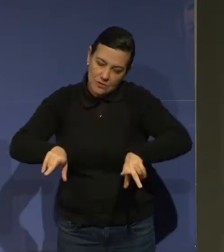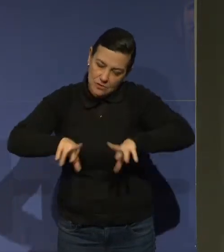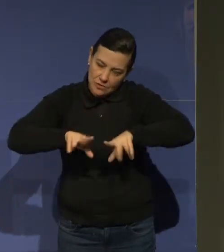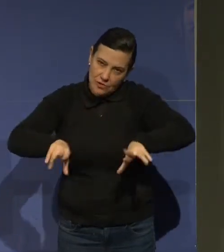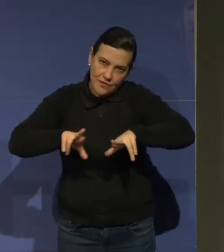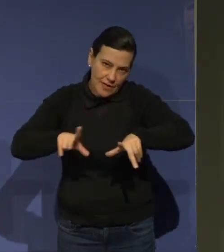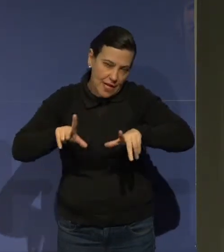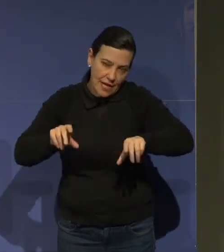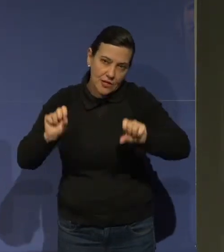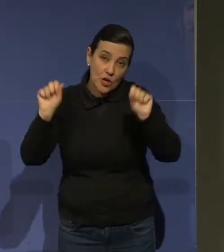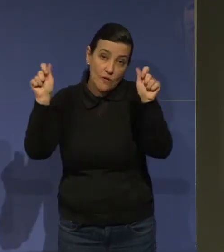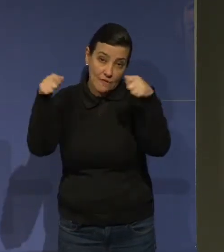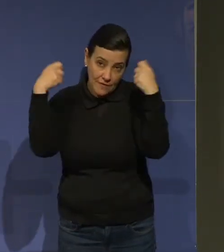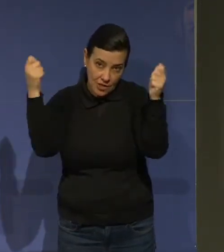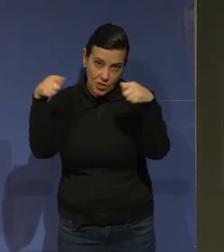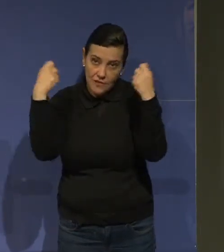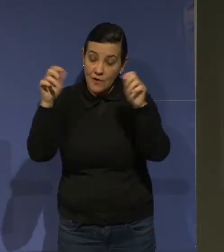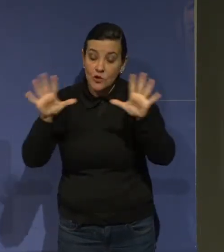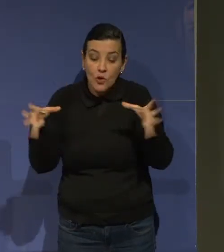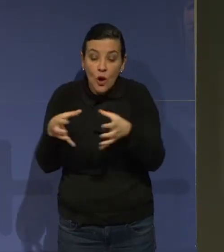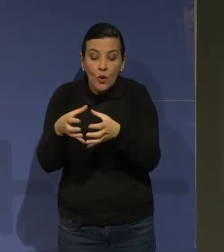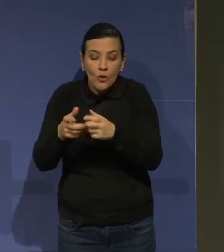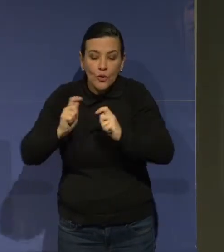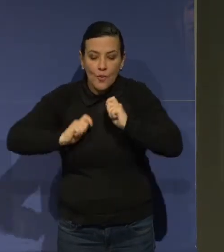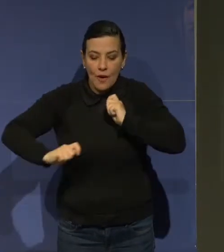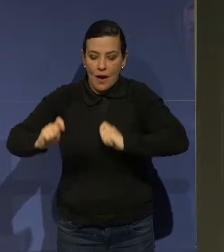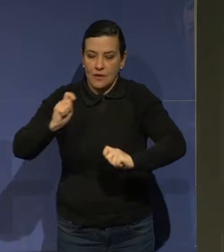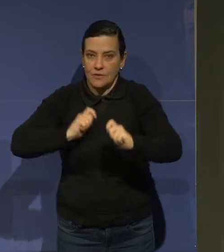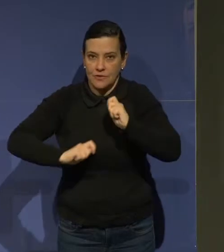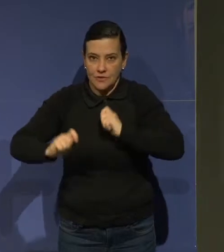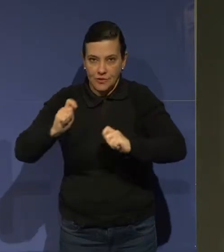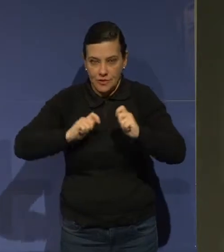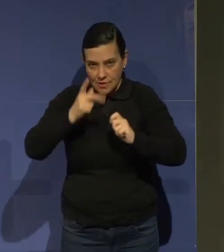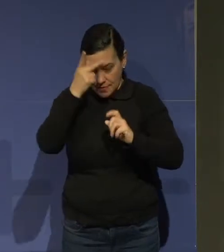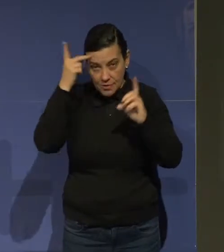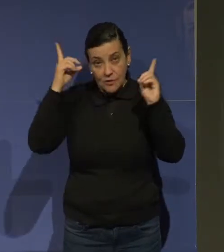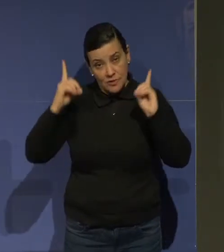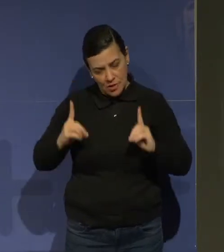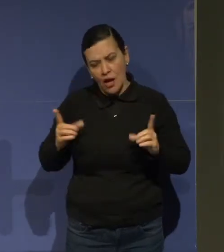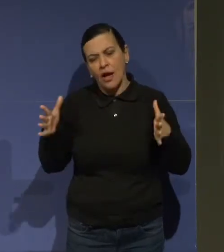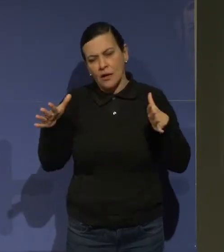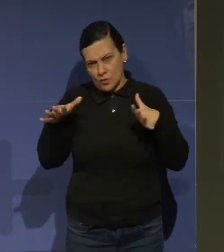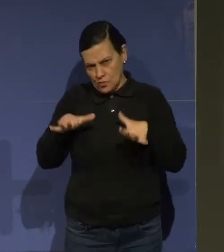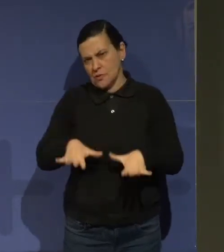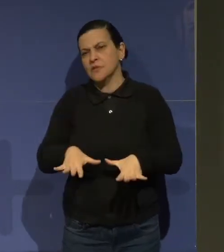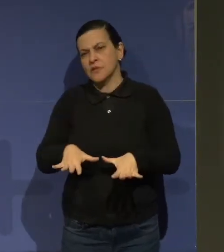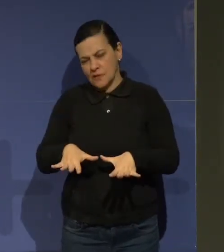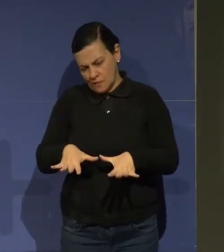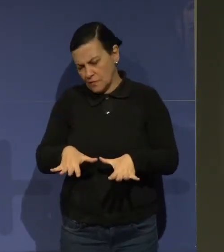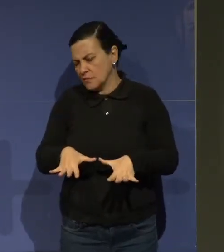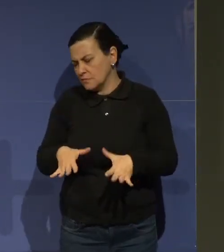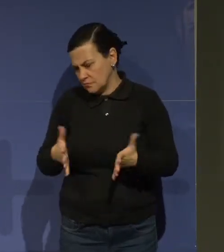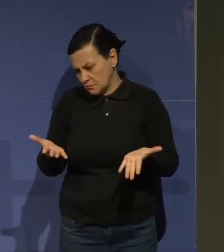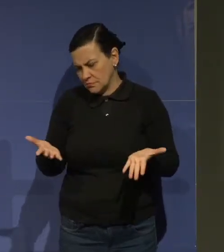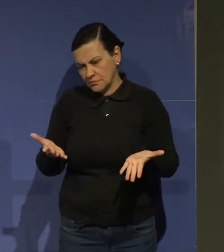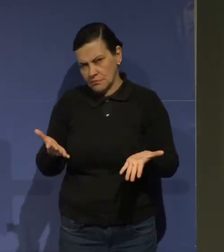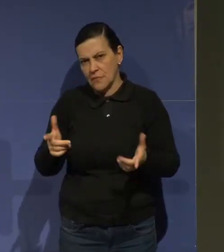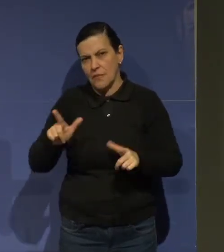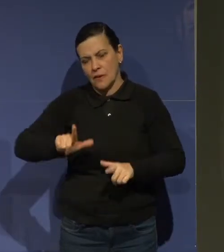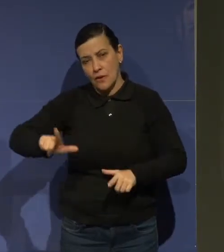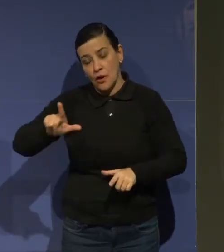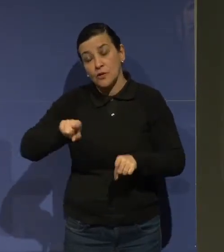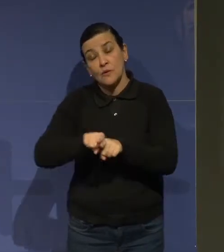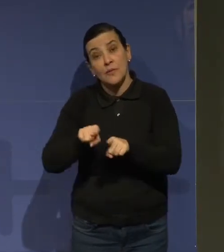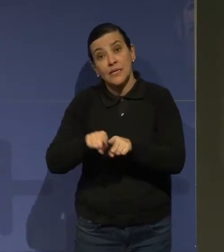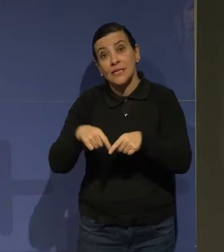as entidades, só com artistas com deficiência. A gente é inclusivo, mas, no caso específico, tem que chamar atenção